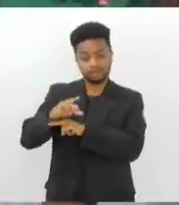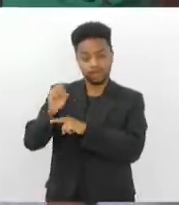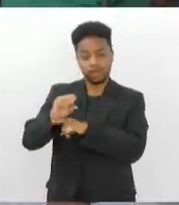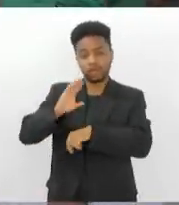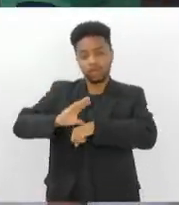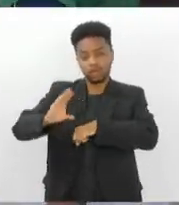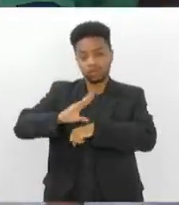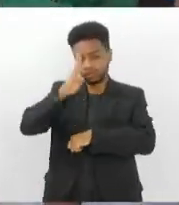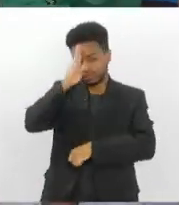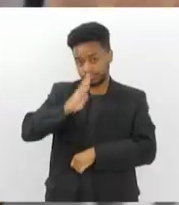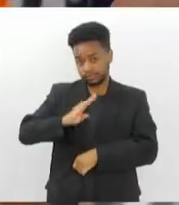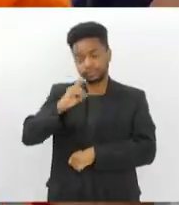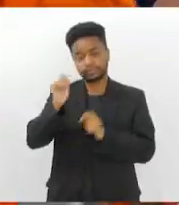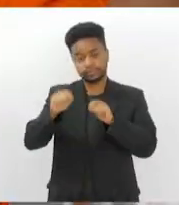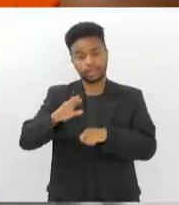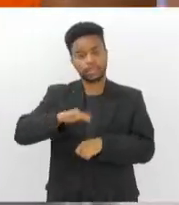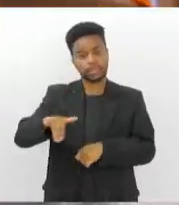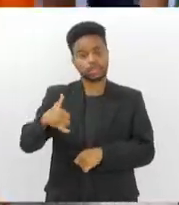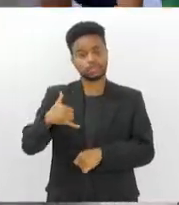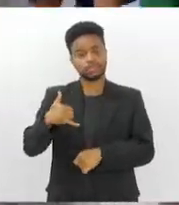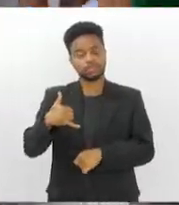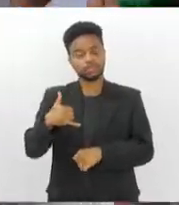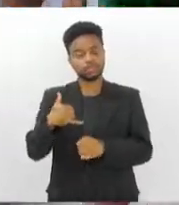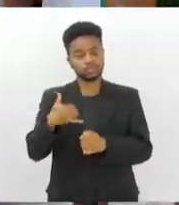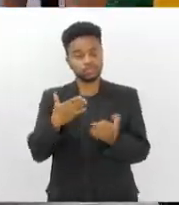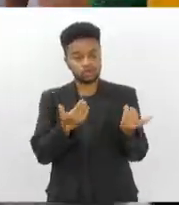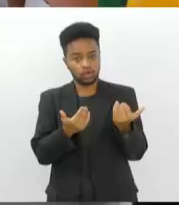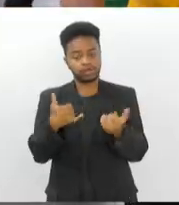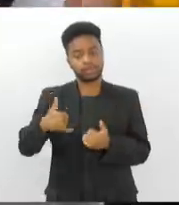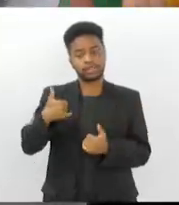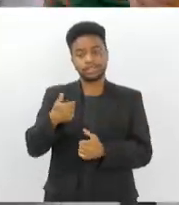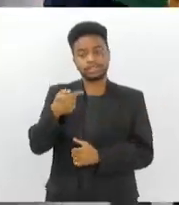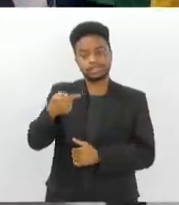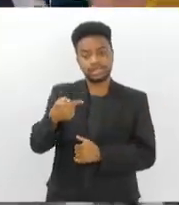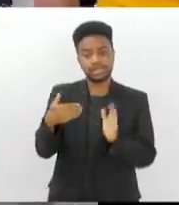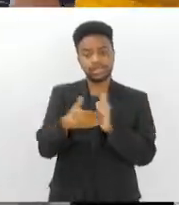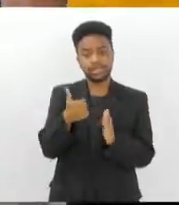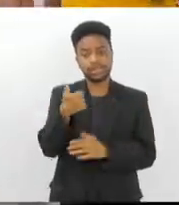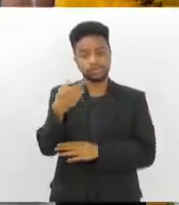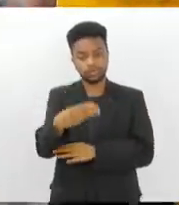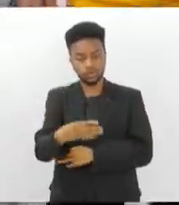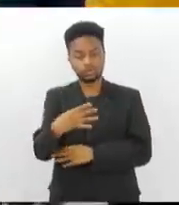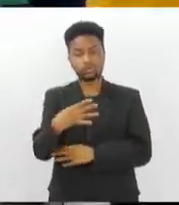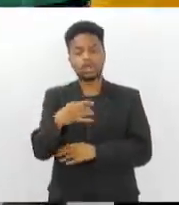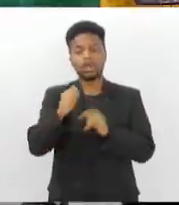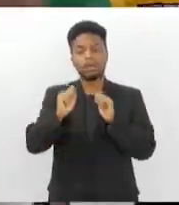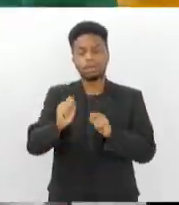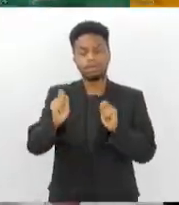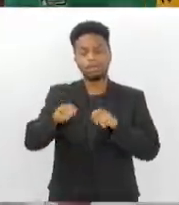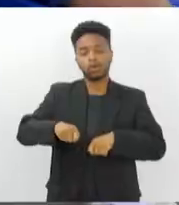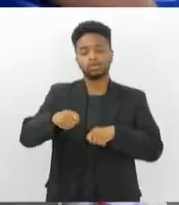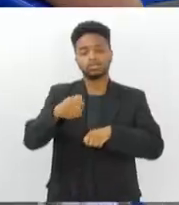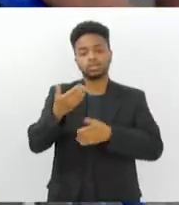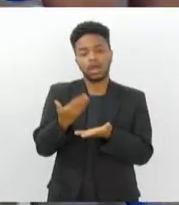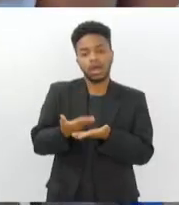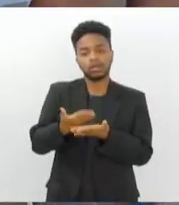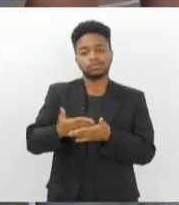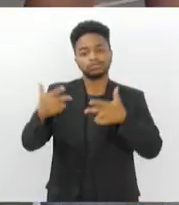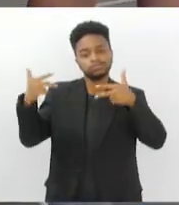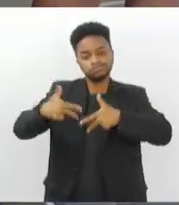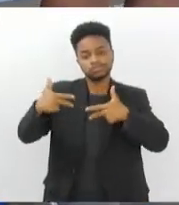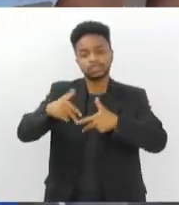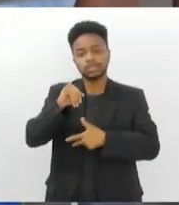Crianças e jovens de 7 a 14 anos vão poder fazer aulas de hip-hop, jazz, violão,